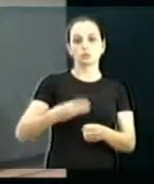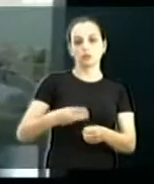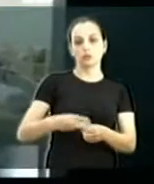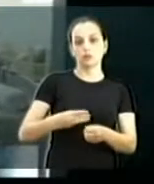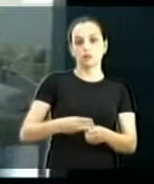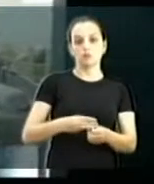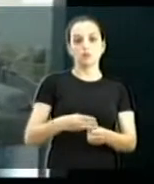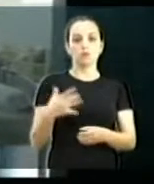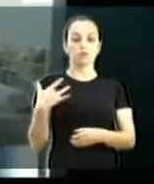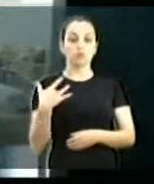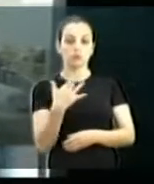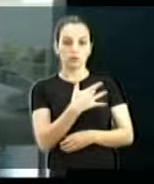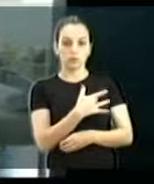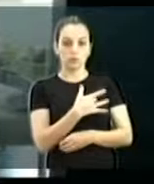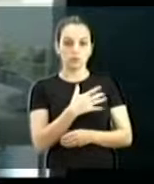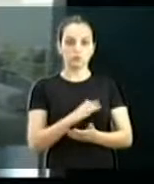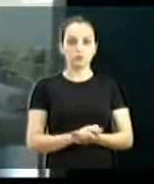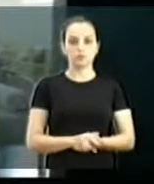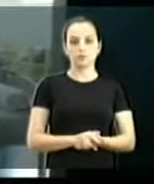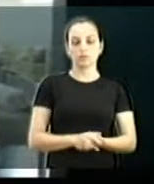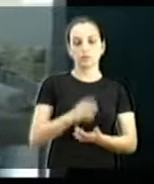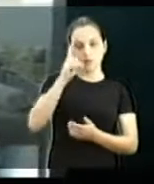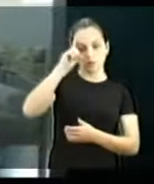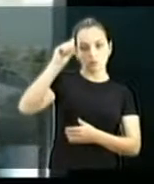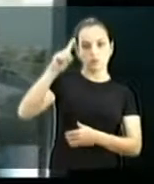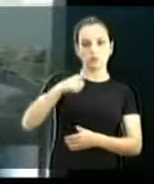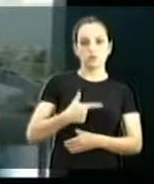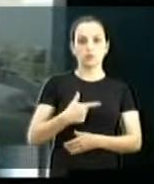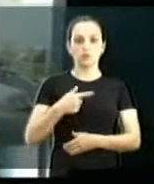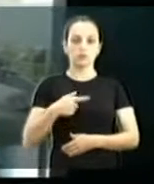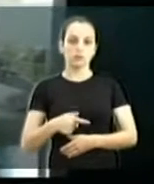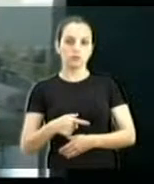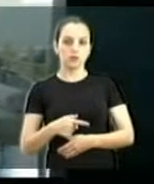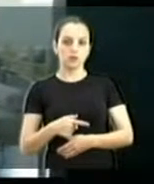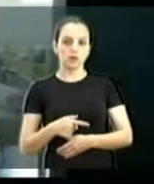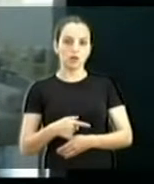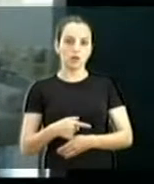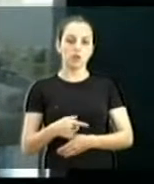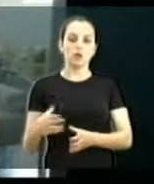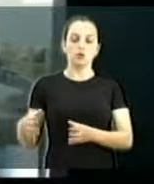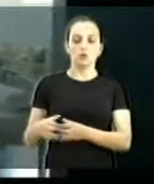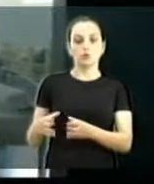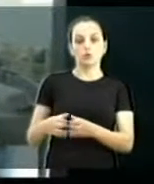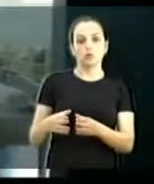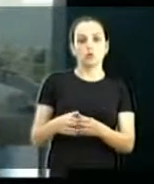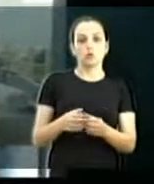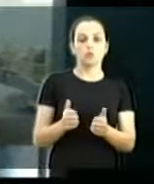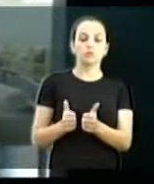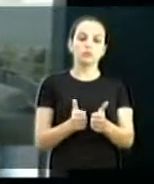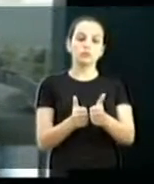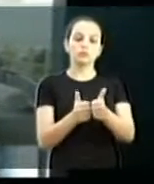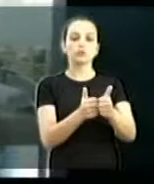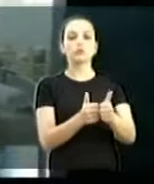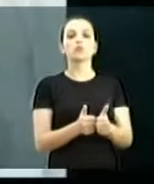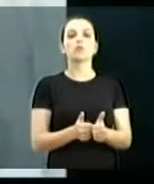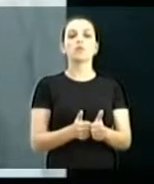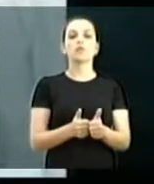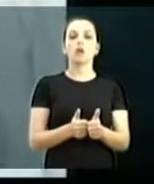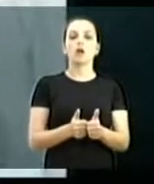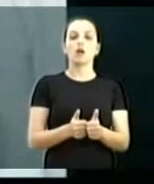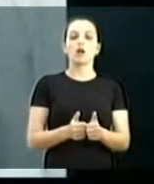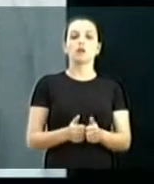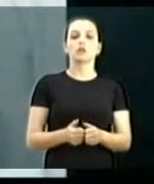Próximo. Dia 27, comparecemos na inauguração do Núcleo de Acompanhamento e Orientação da Associação São Pio, uma